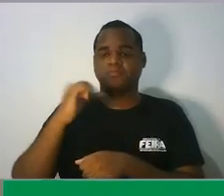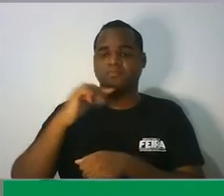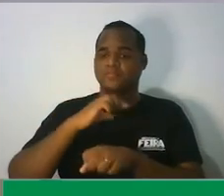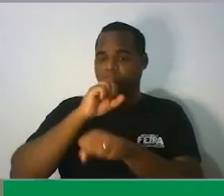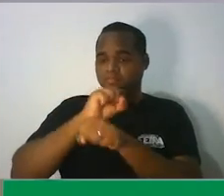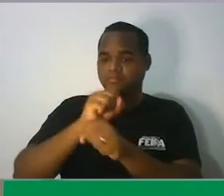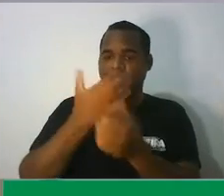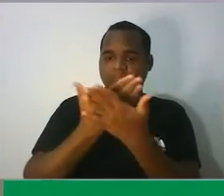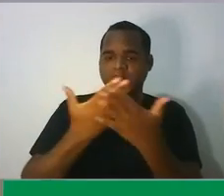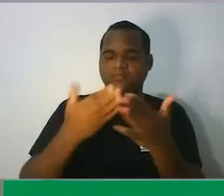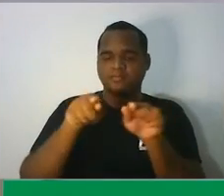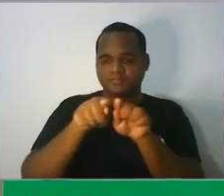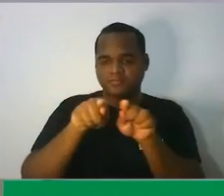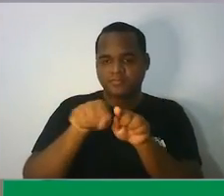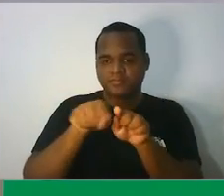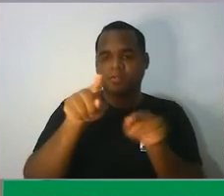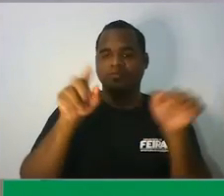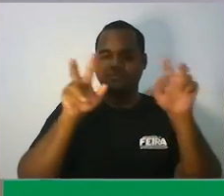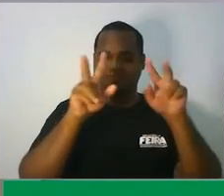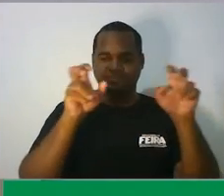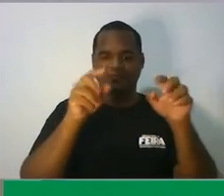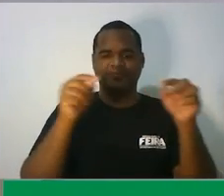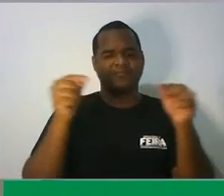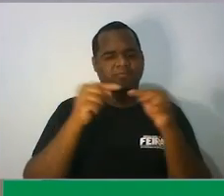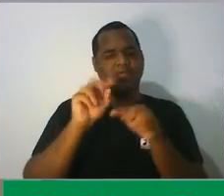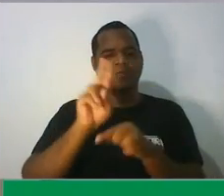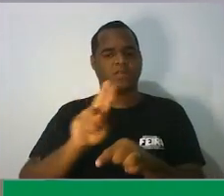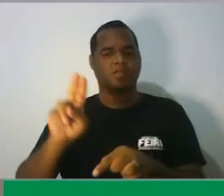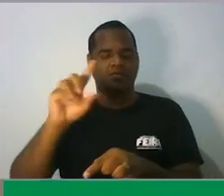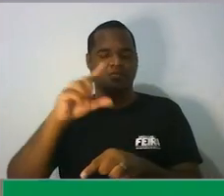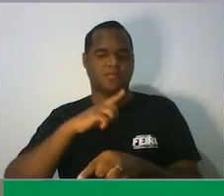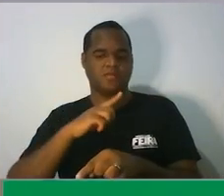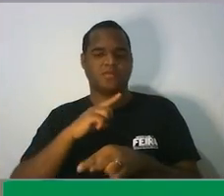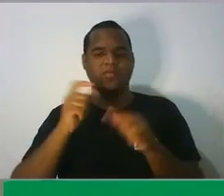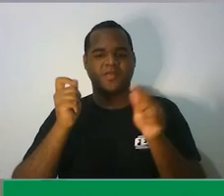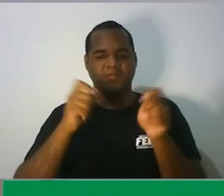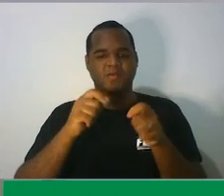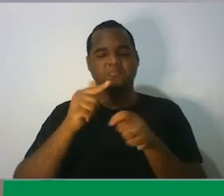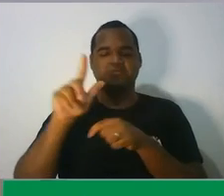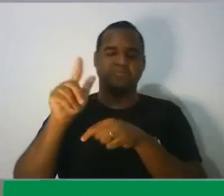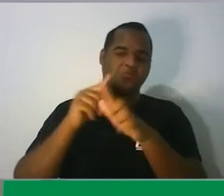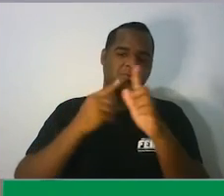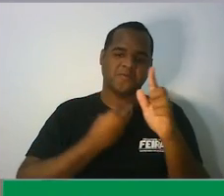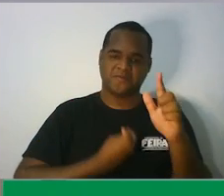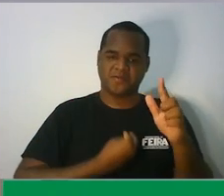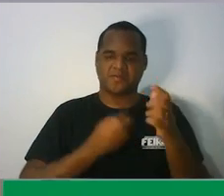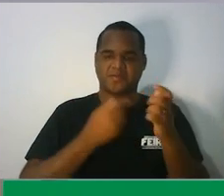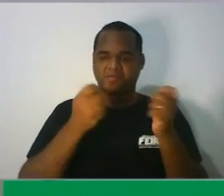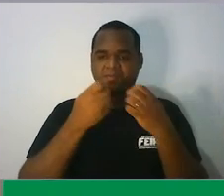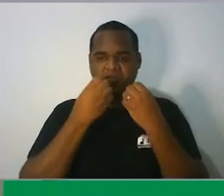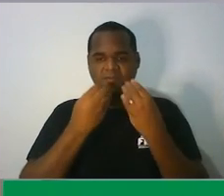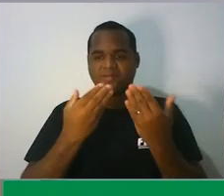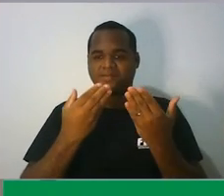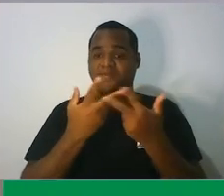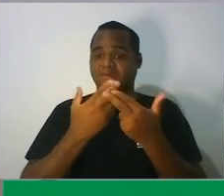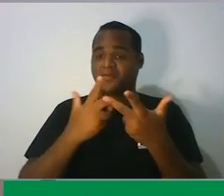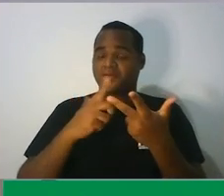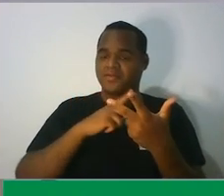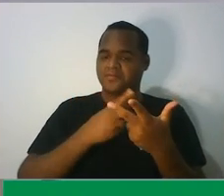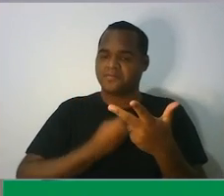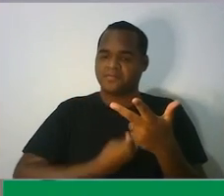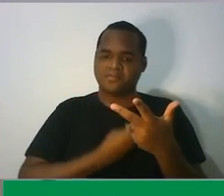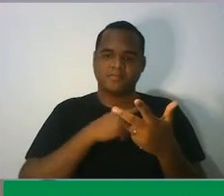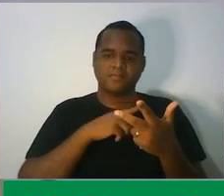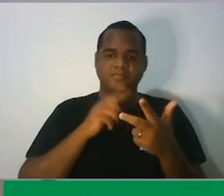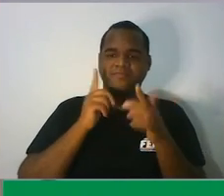também esse assunto que a gente estudou nessa aula seja útil para você em algum momento da sua vida em alguma situação e que você